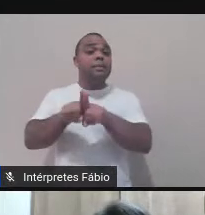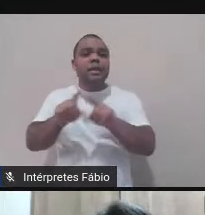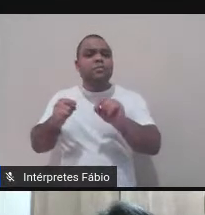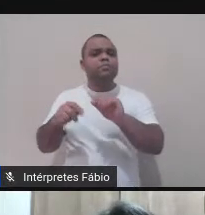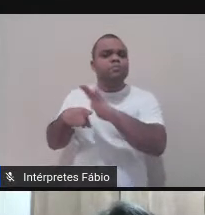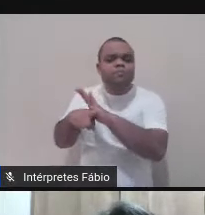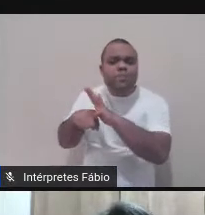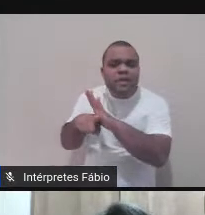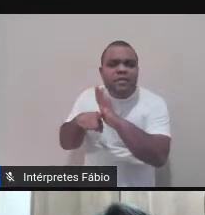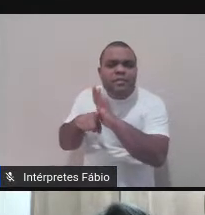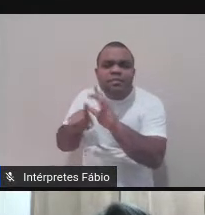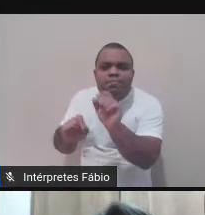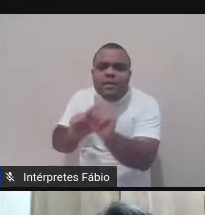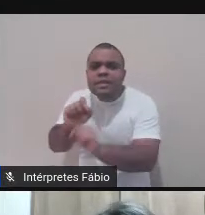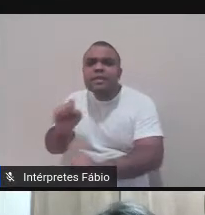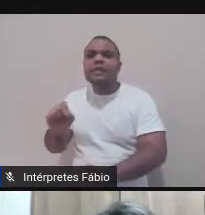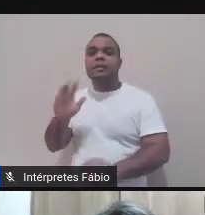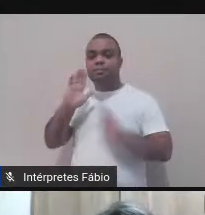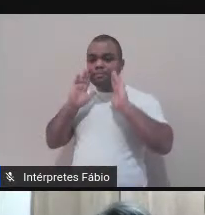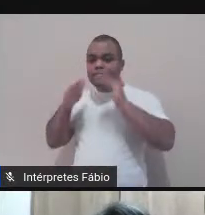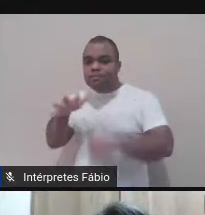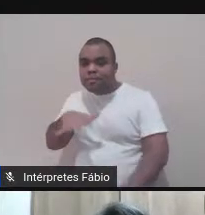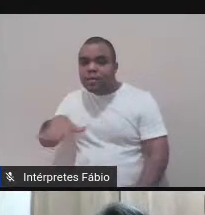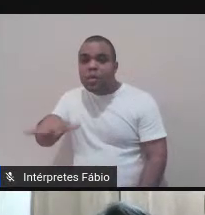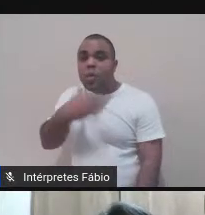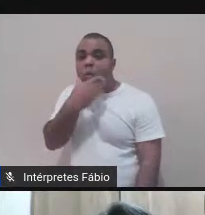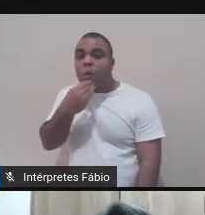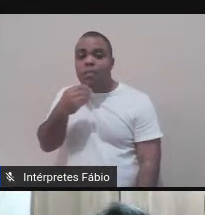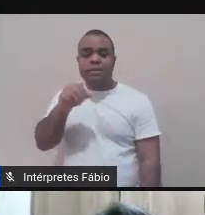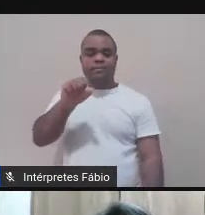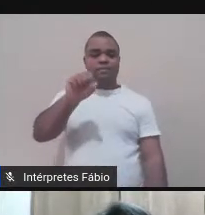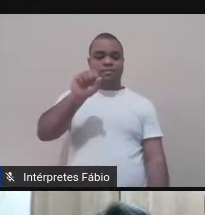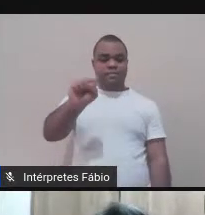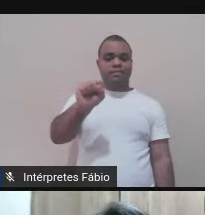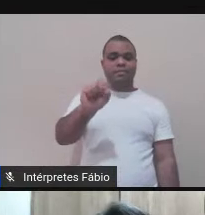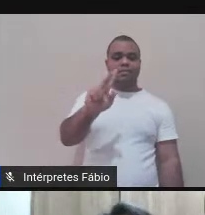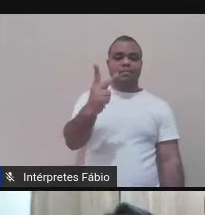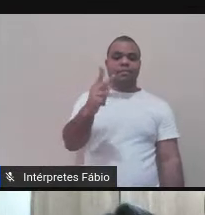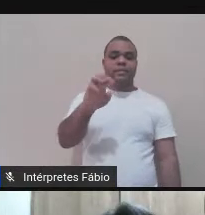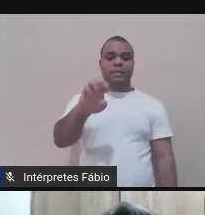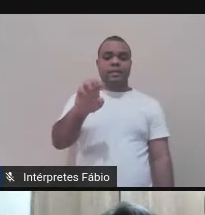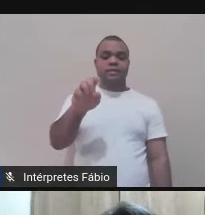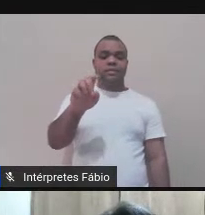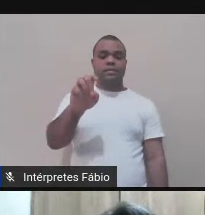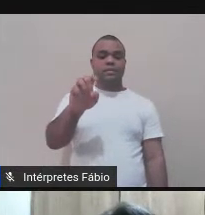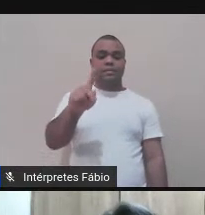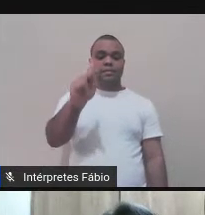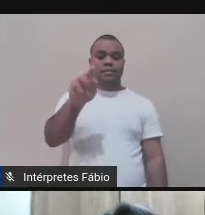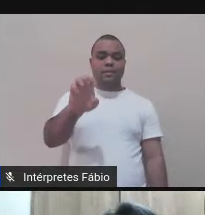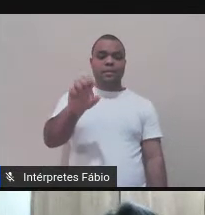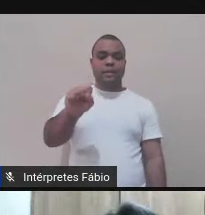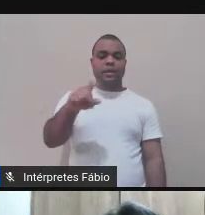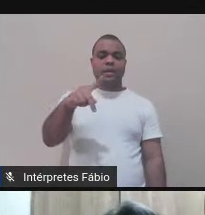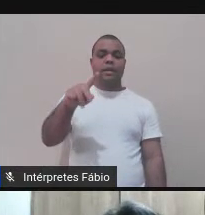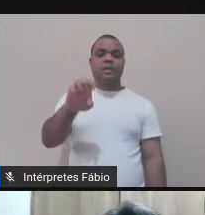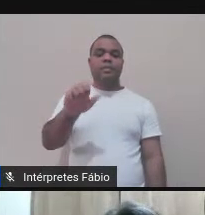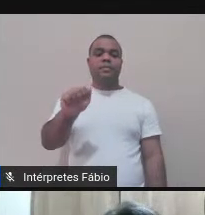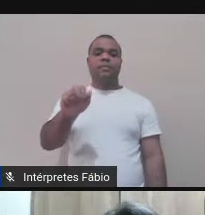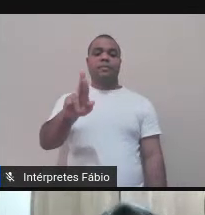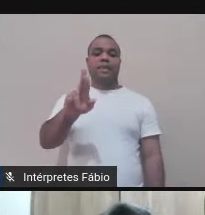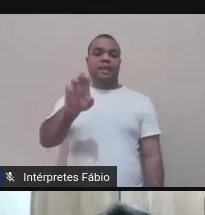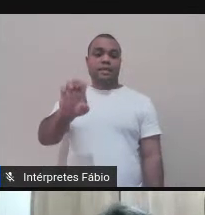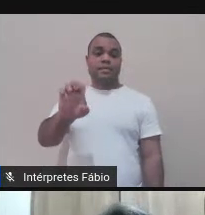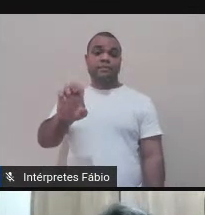vestígios de Ovidio em Sonho de uma Noite de Verão, a Clara buscou vestígios de Sonho de uma Noite de Verão e de Romeo e